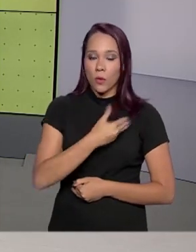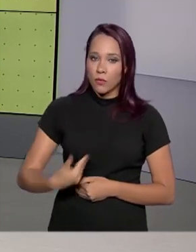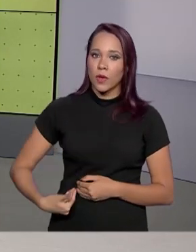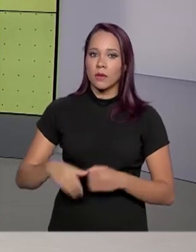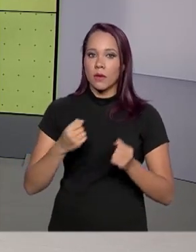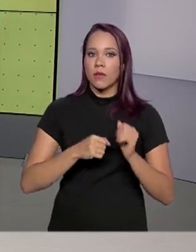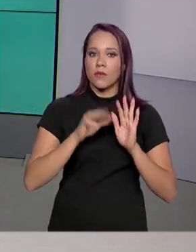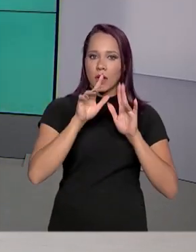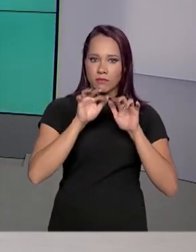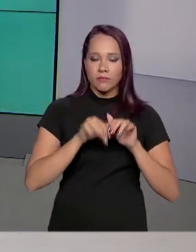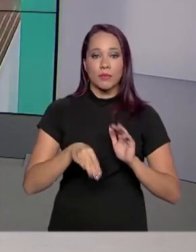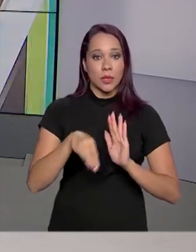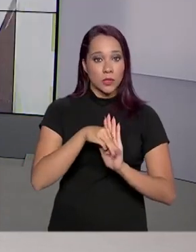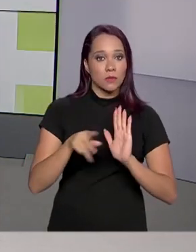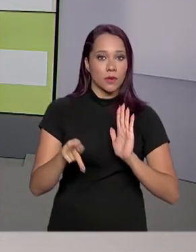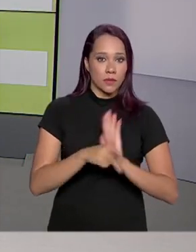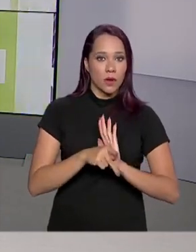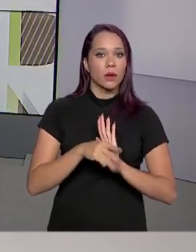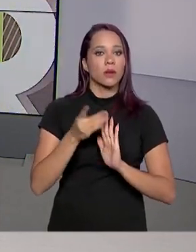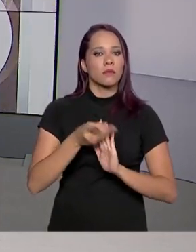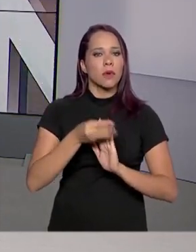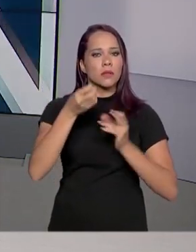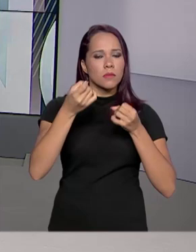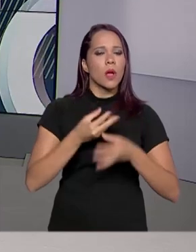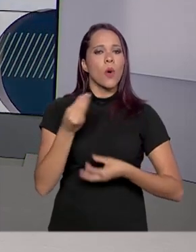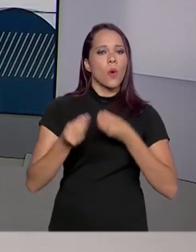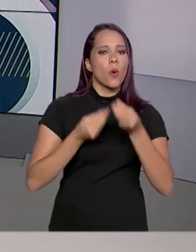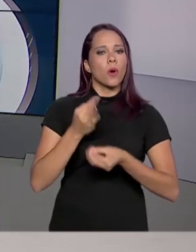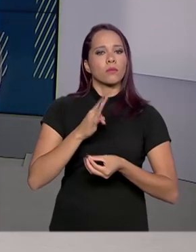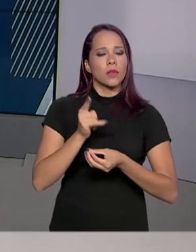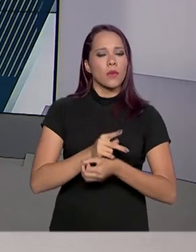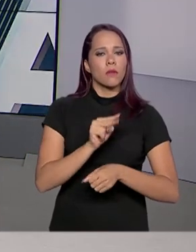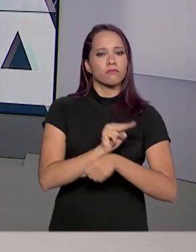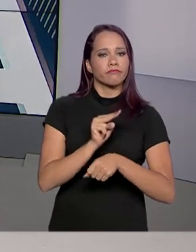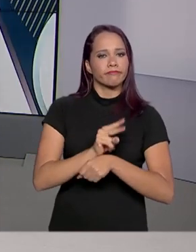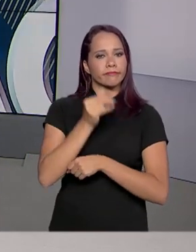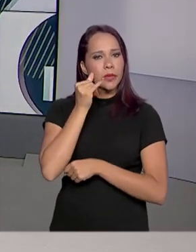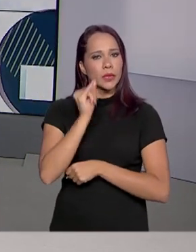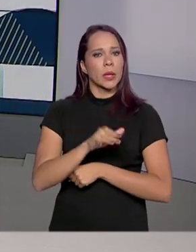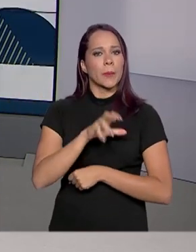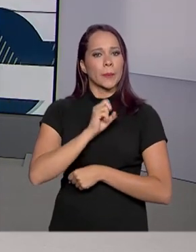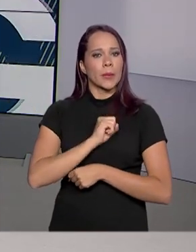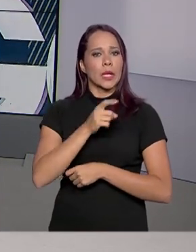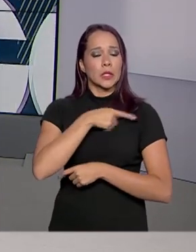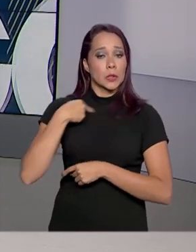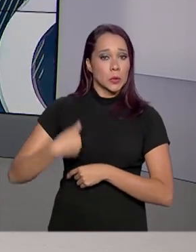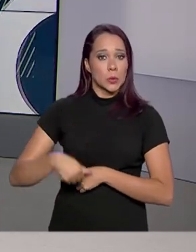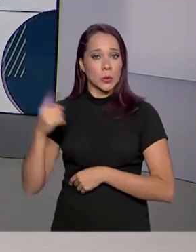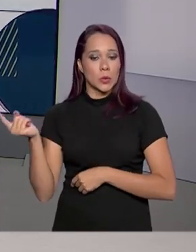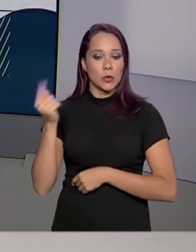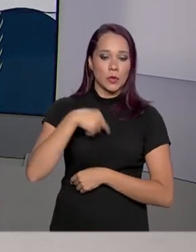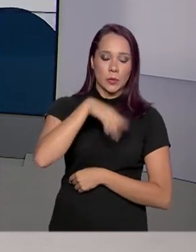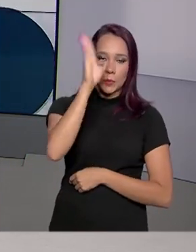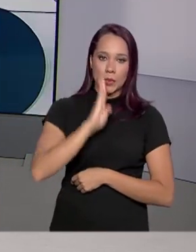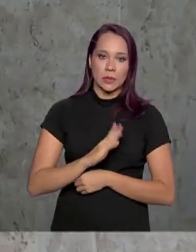editar uma medida provisória para definir como será a quarentena para brasileiros vindos da China.